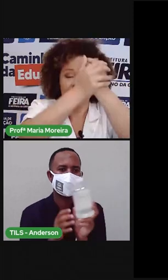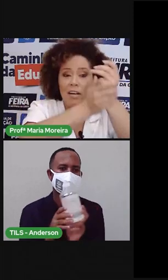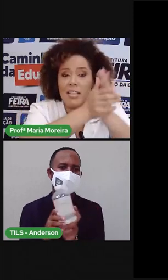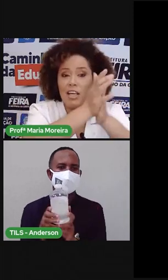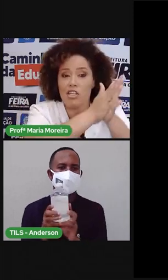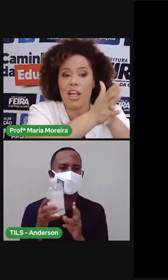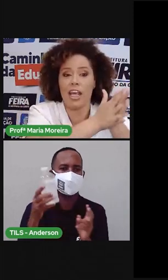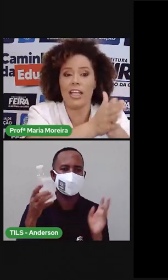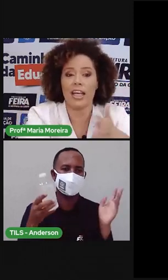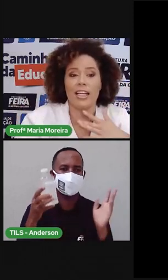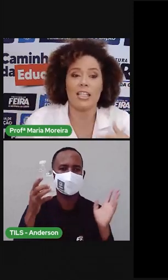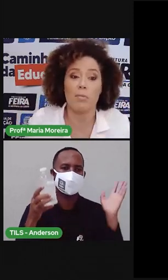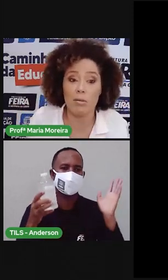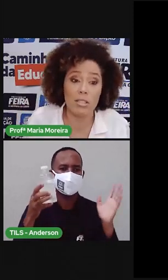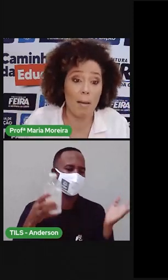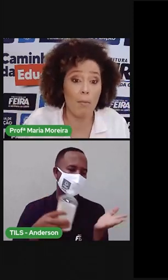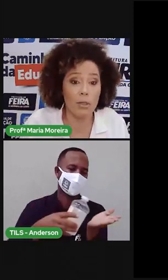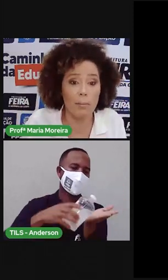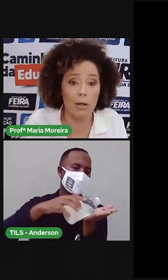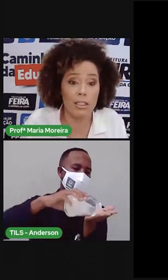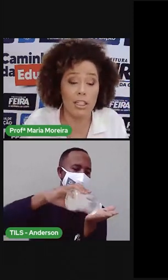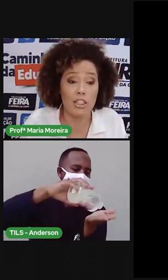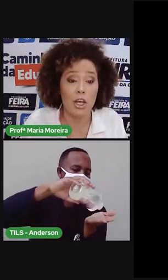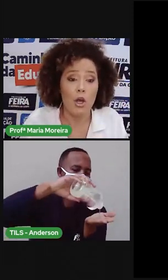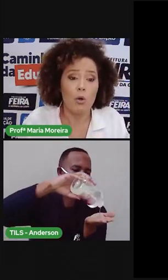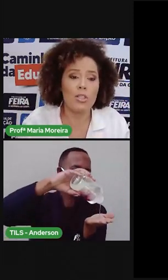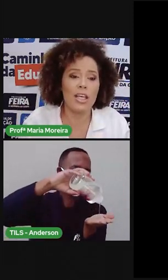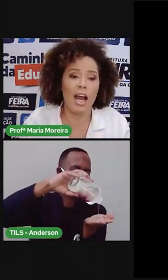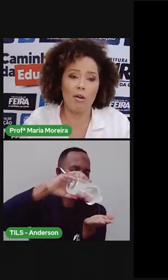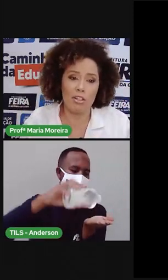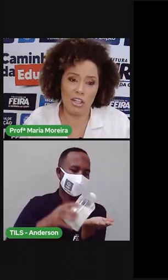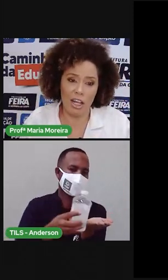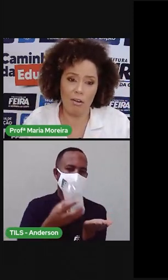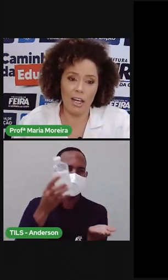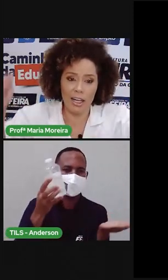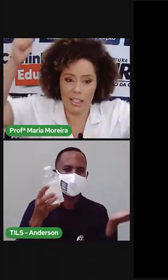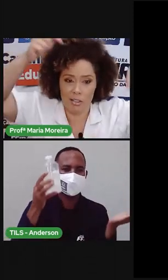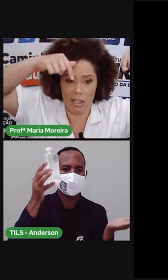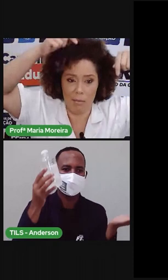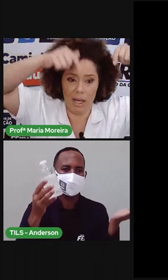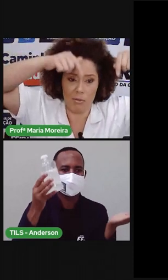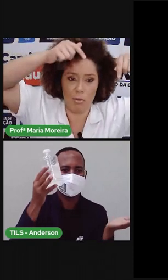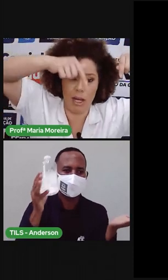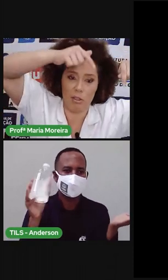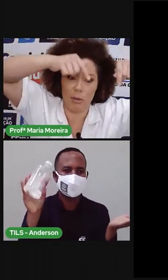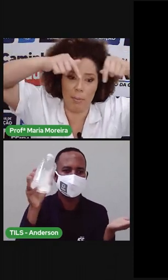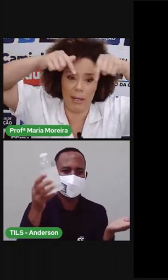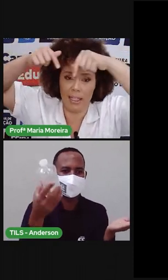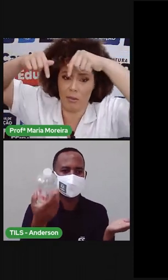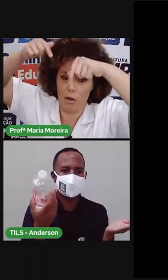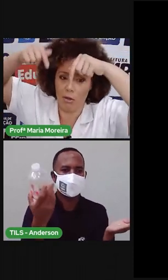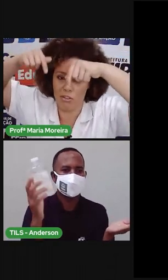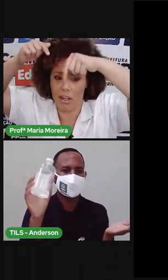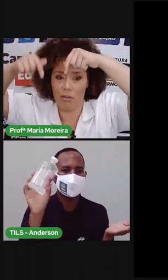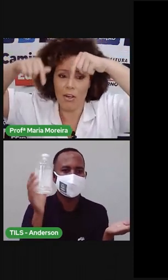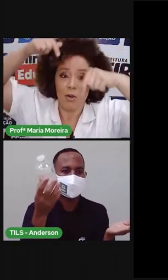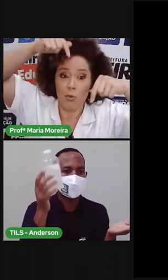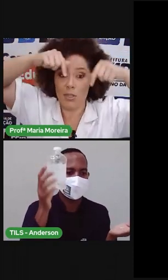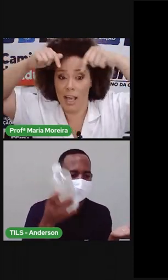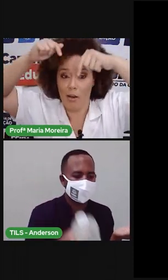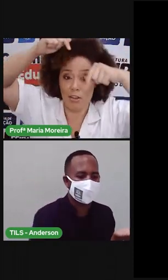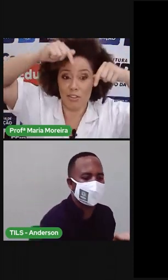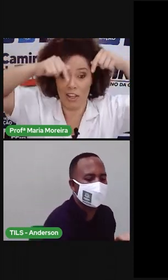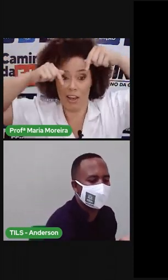tá? Fazer a higiene aí das mãos, isso é muito importante. Usem álcool em gel. Olha, Anderson, aqui embaixo, meu garoto, propaganda do álcool em gel.